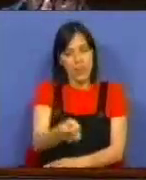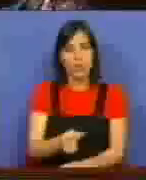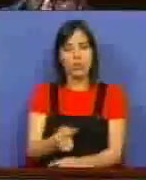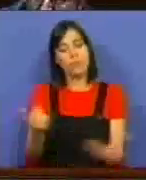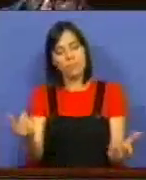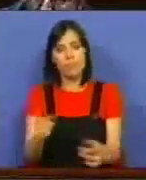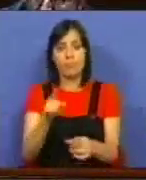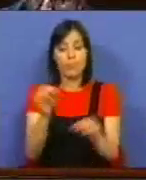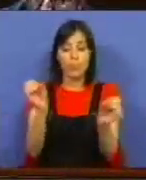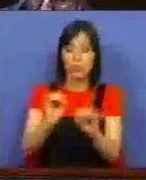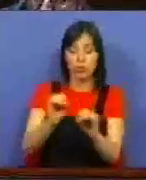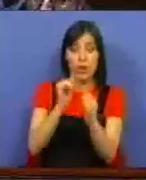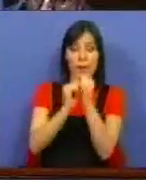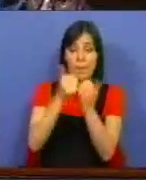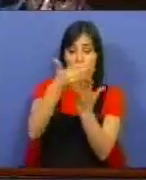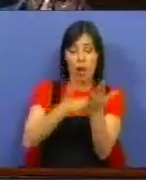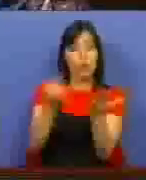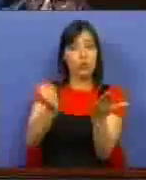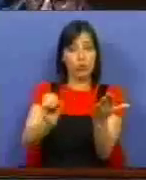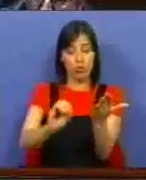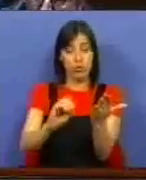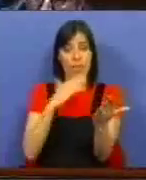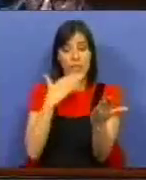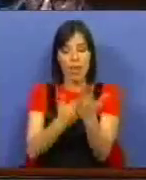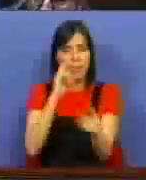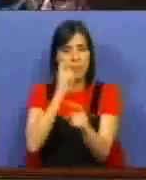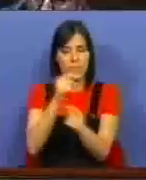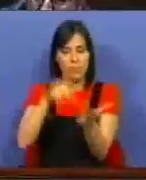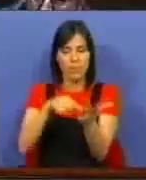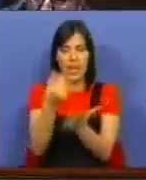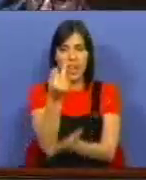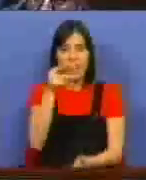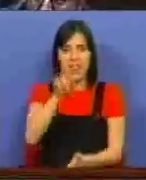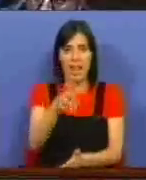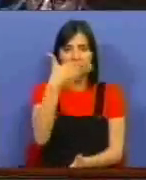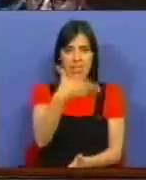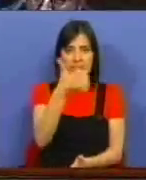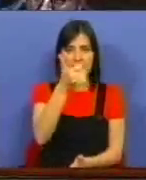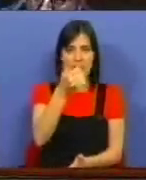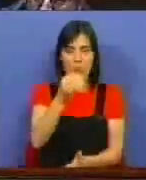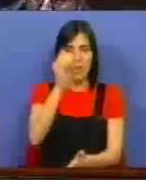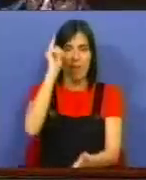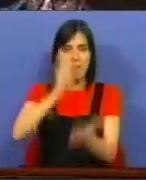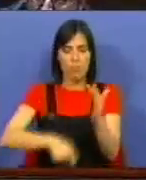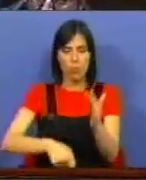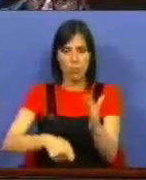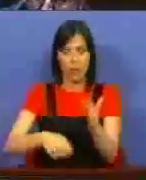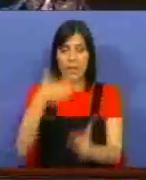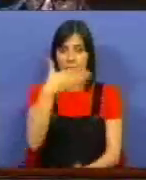porque não passaram um papel que lhes vai cobrar uma taxa de 150 de multa.